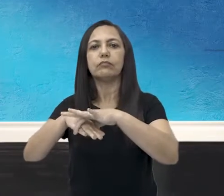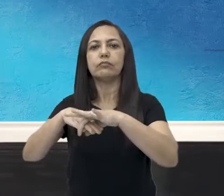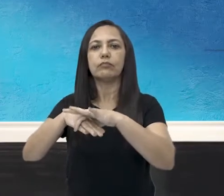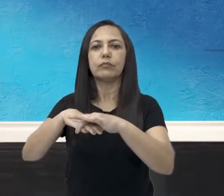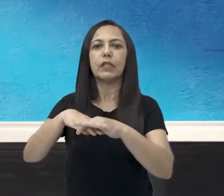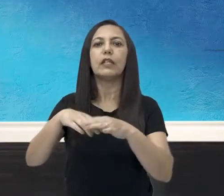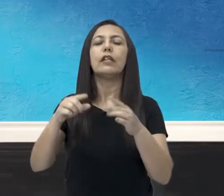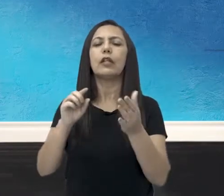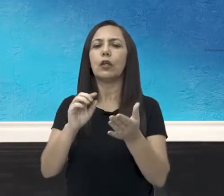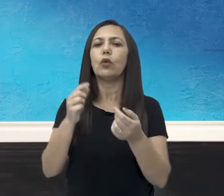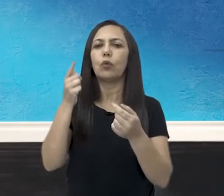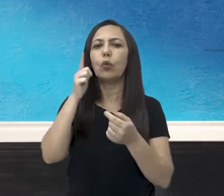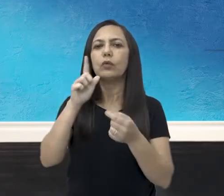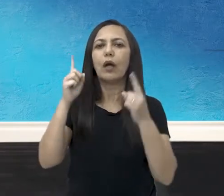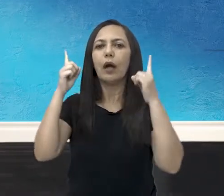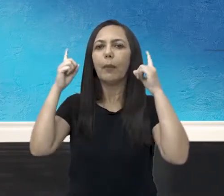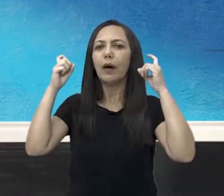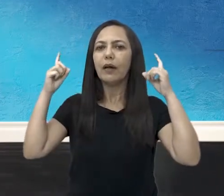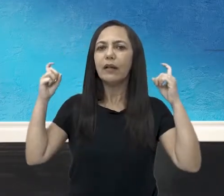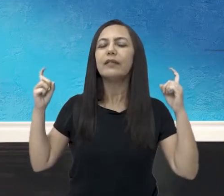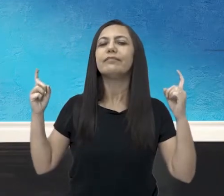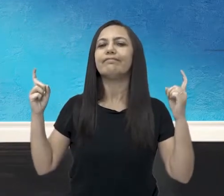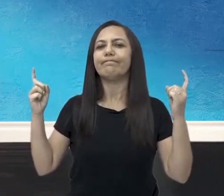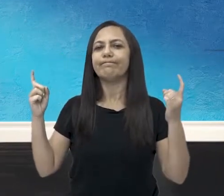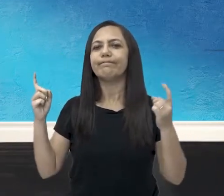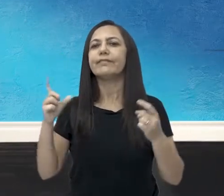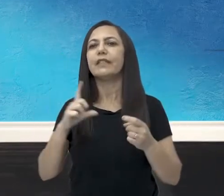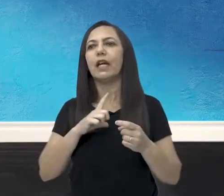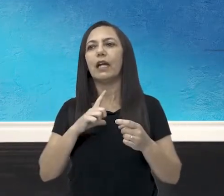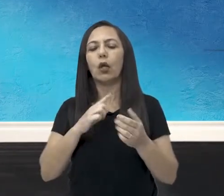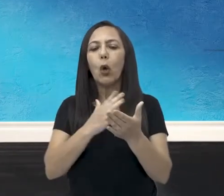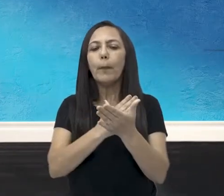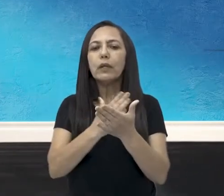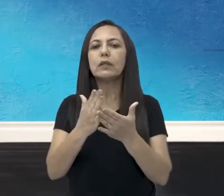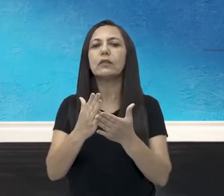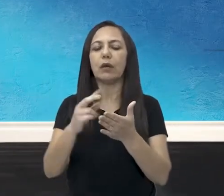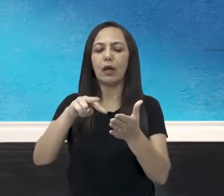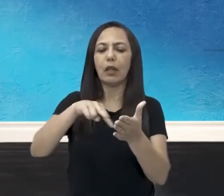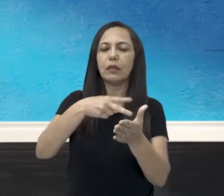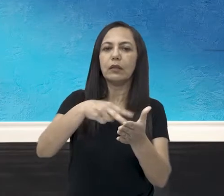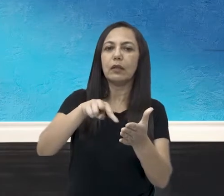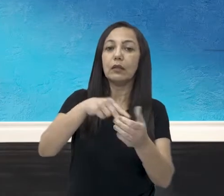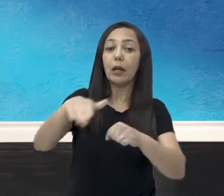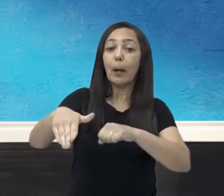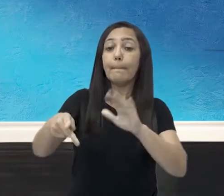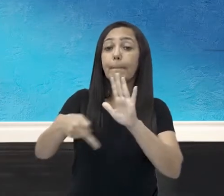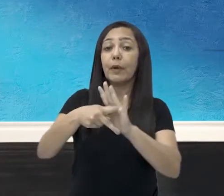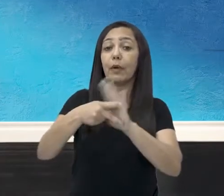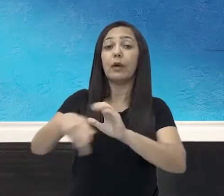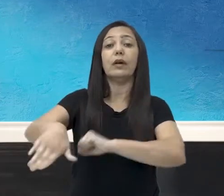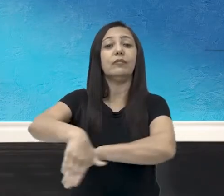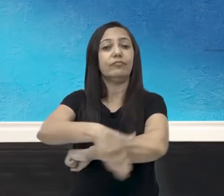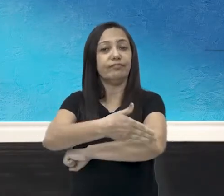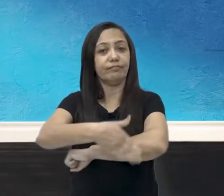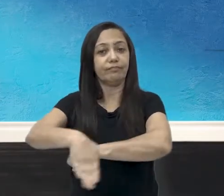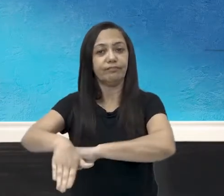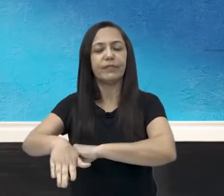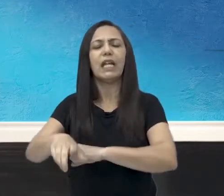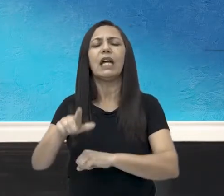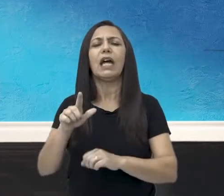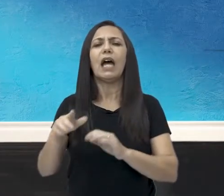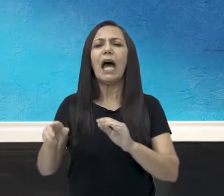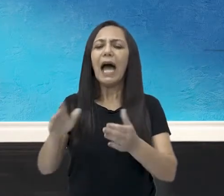sapateado, foi aí que foi surgindo esse termo street dance, que é uma